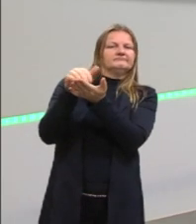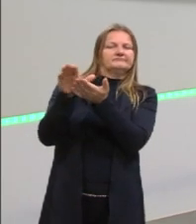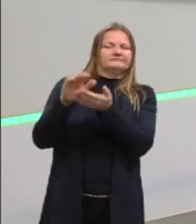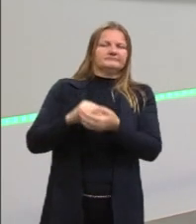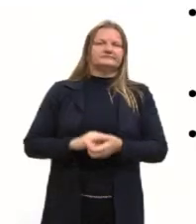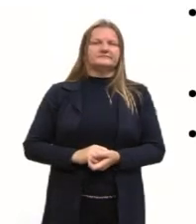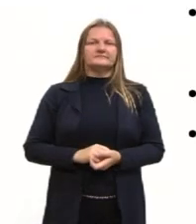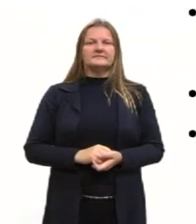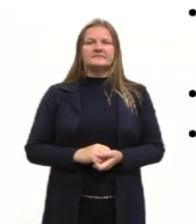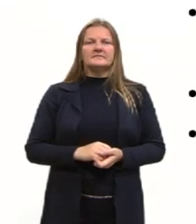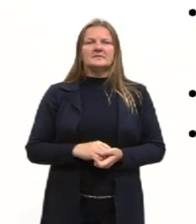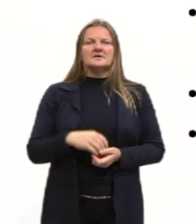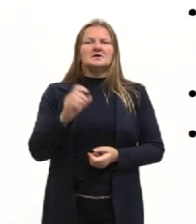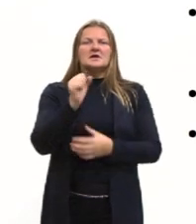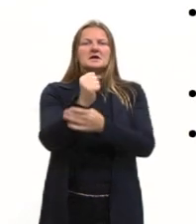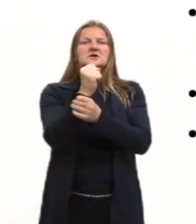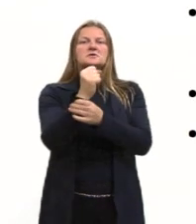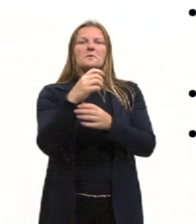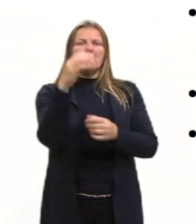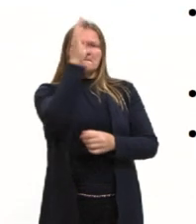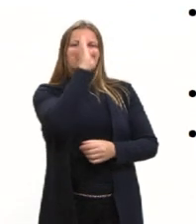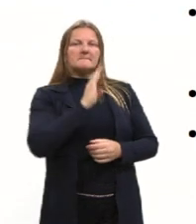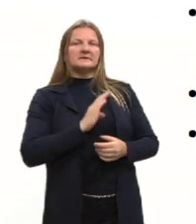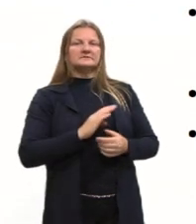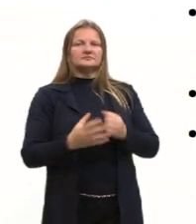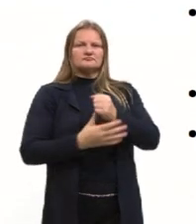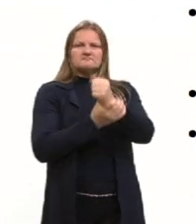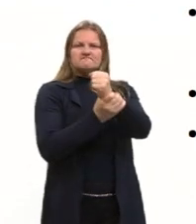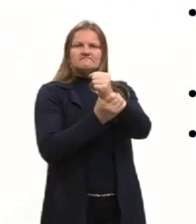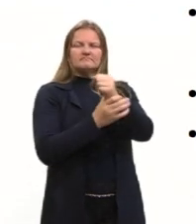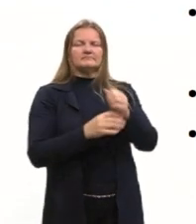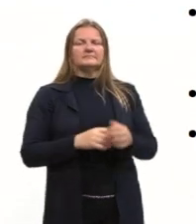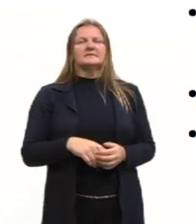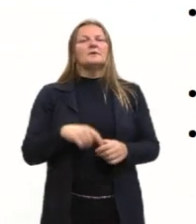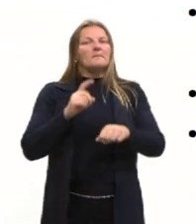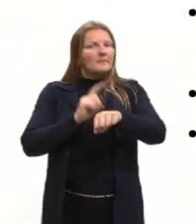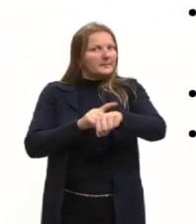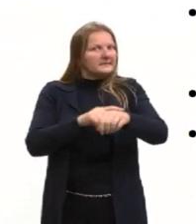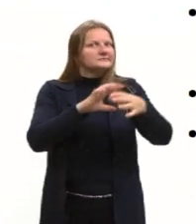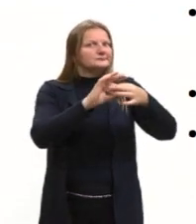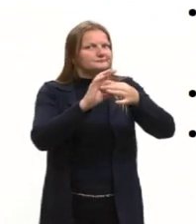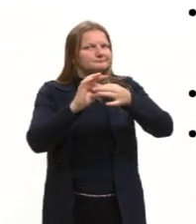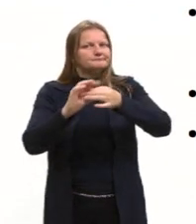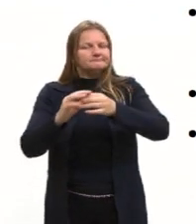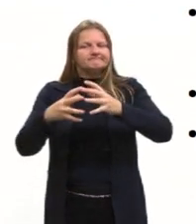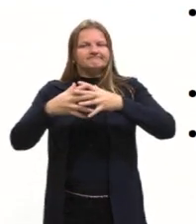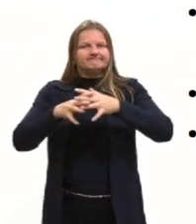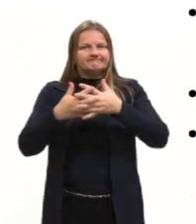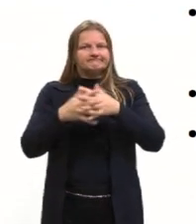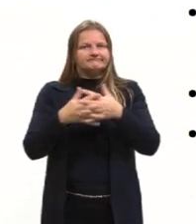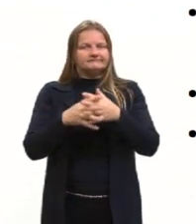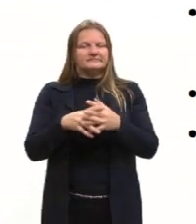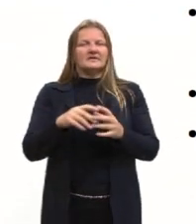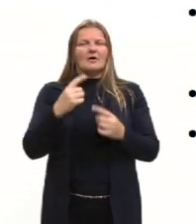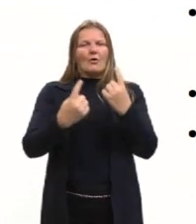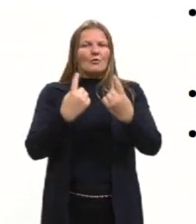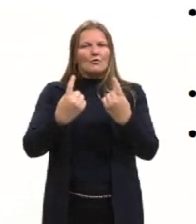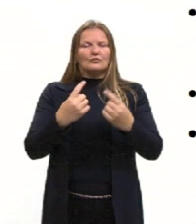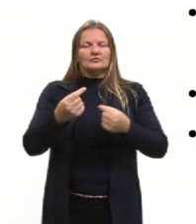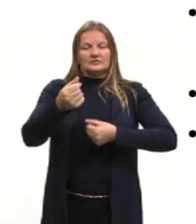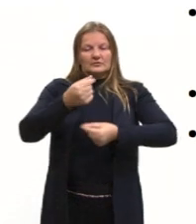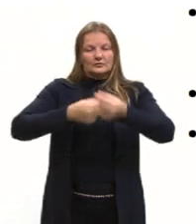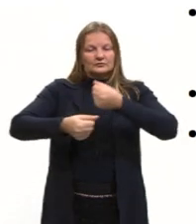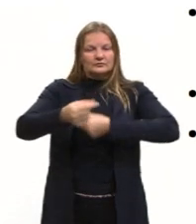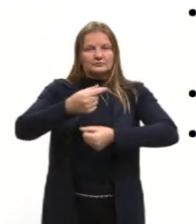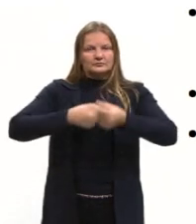E ninguém mais segura este país. Então, por um certo momento, teve ali um certo otimismo com a economia